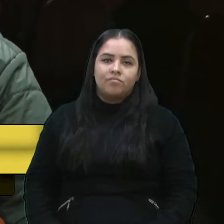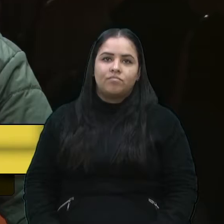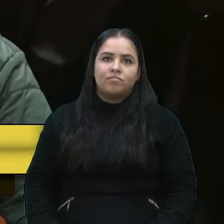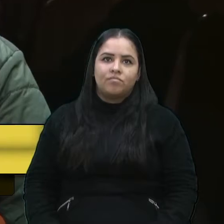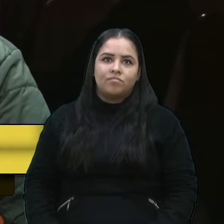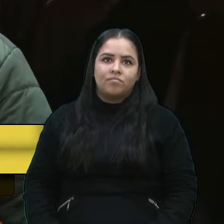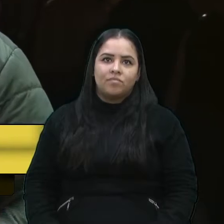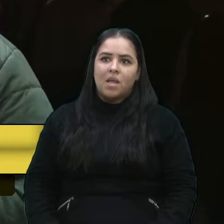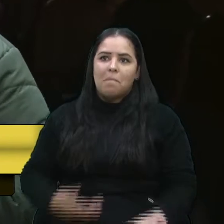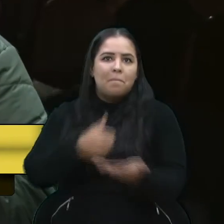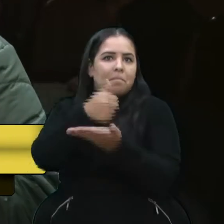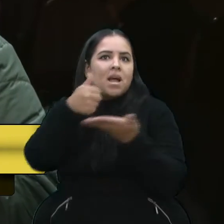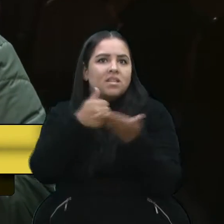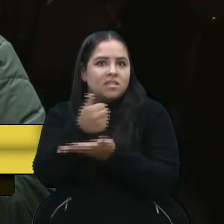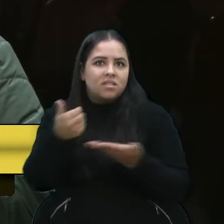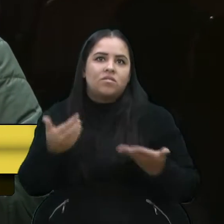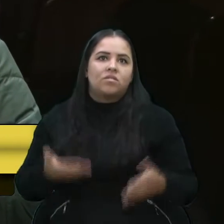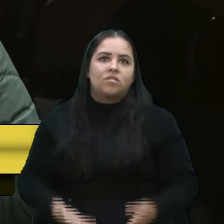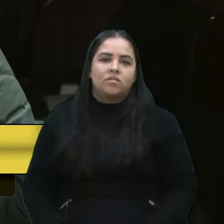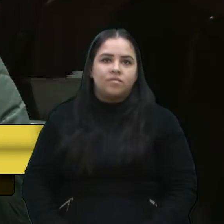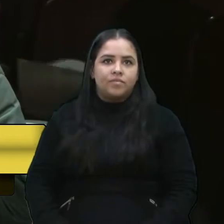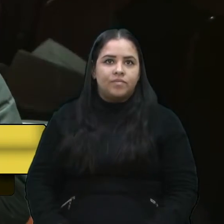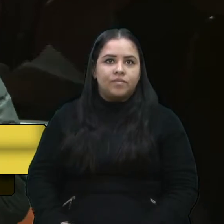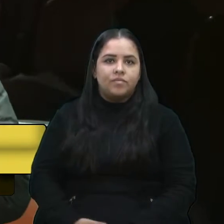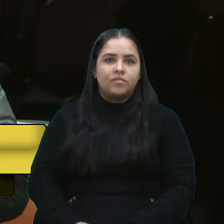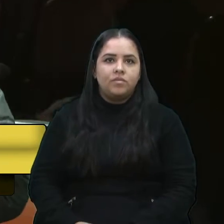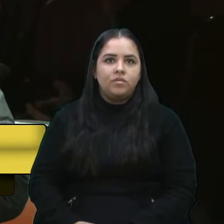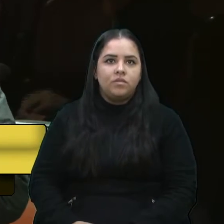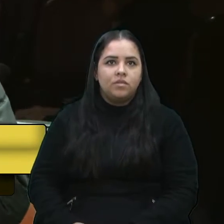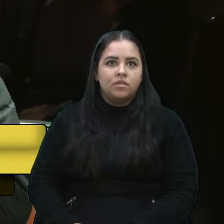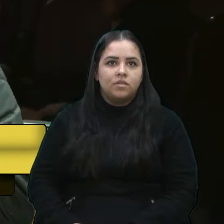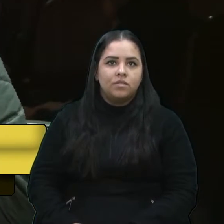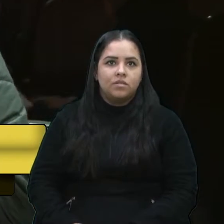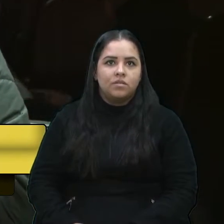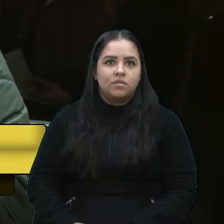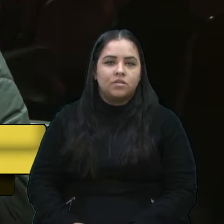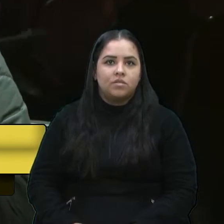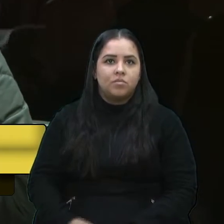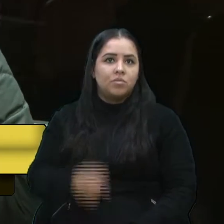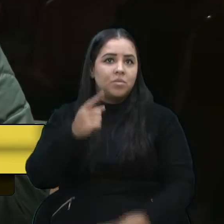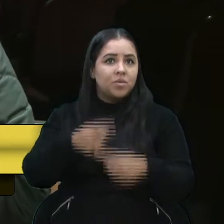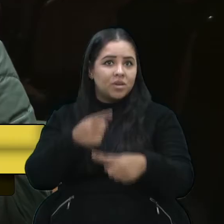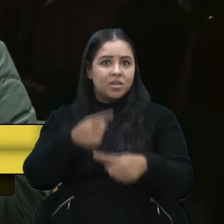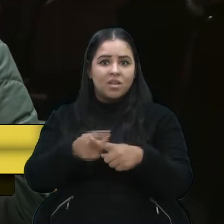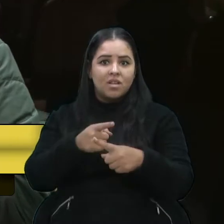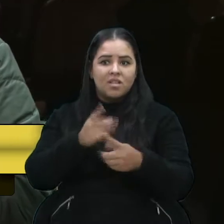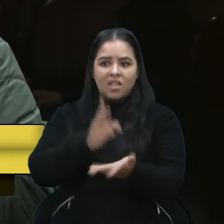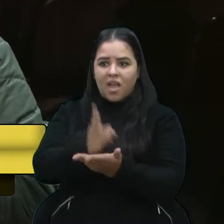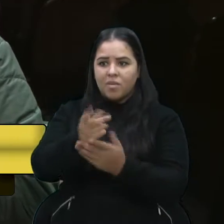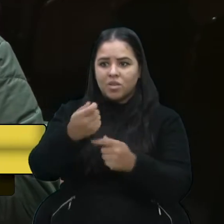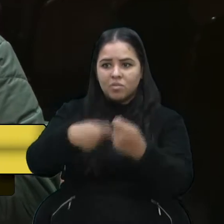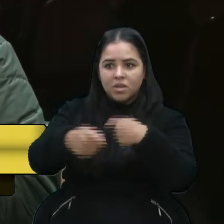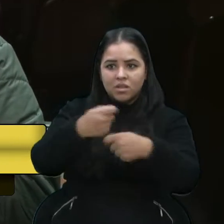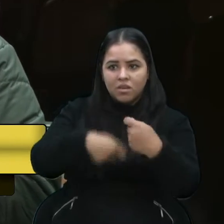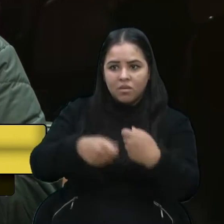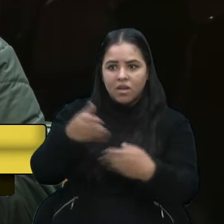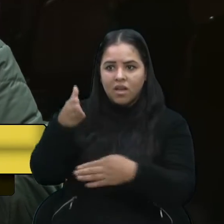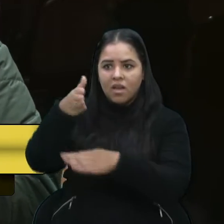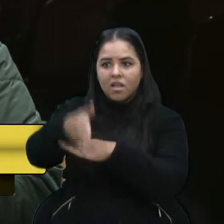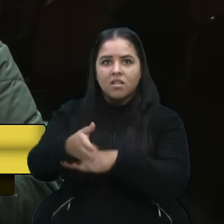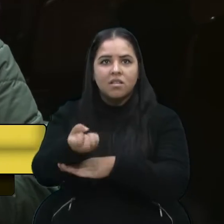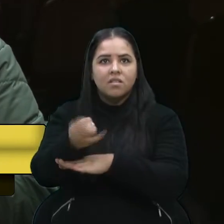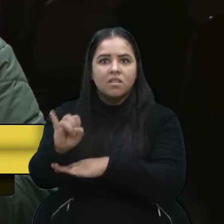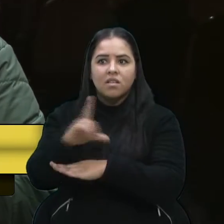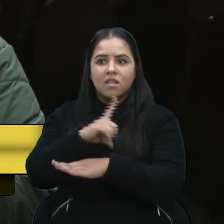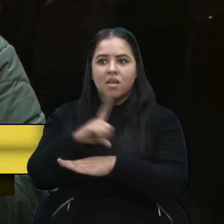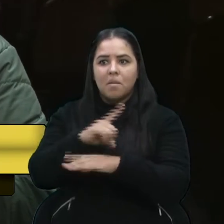coisa básica. uma coisa básica. Permite uma parte, vereador. Já pensou que cada administração que entra, se tiver a maioria